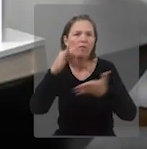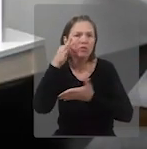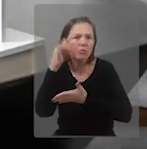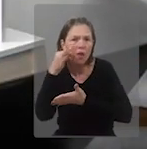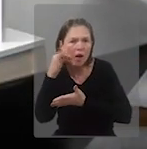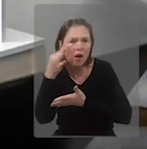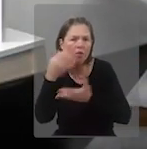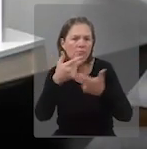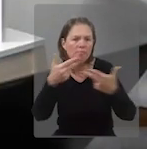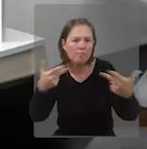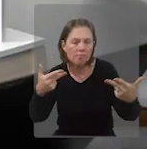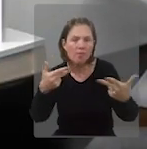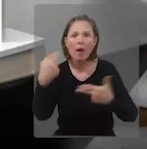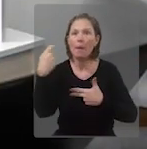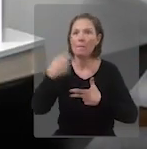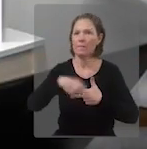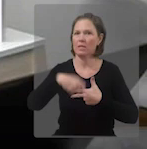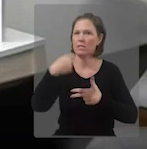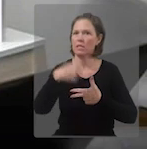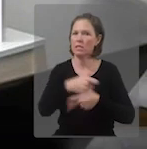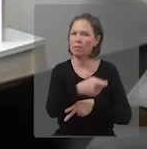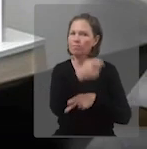exigência educacional, de ensino,